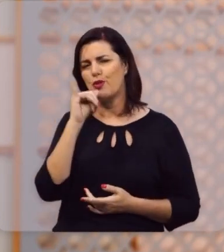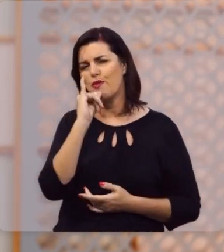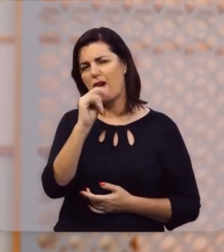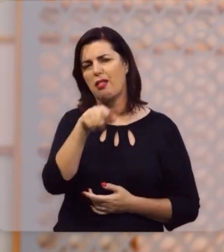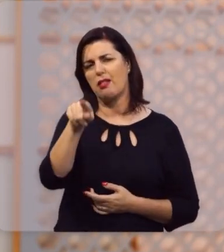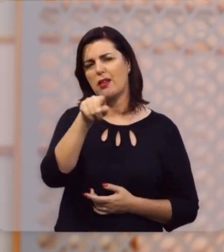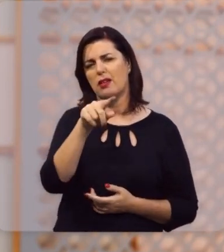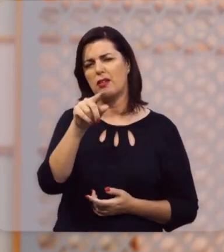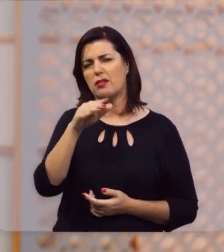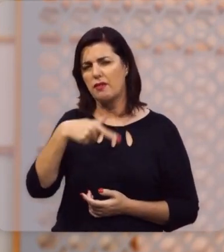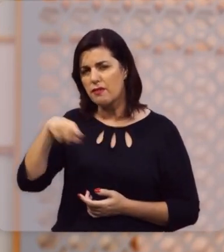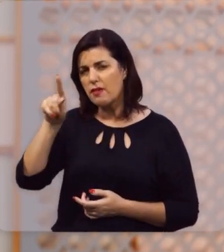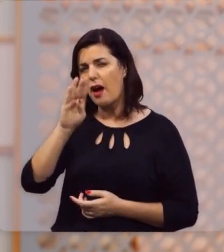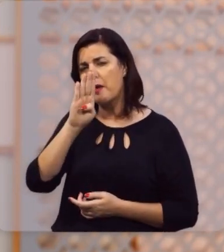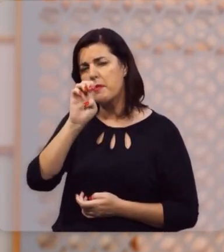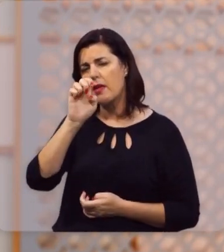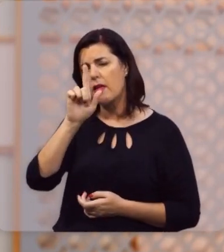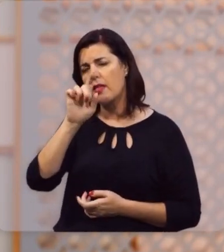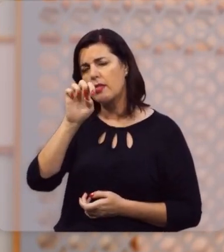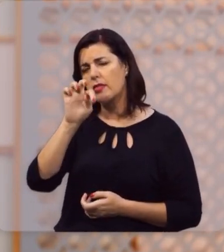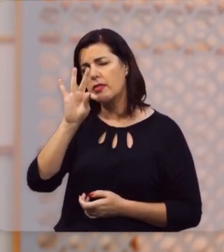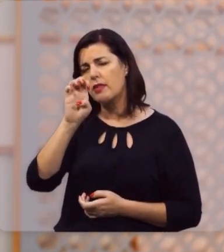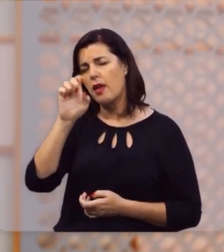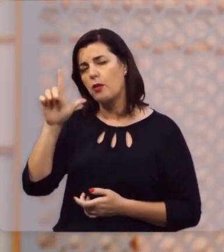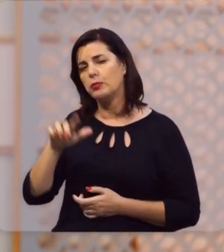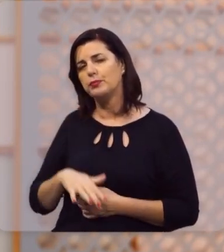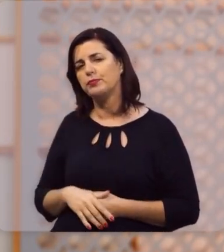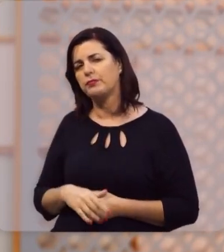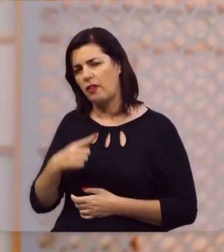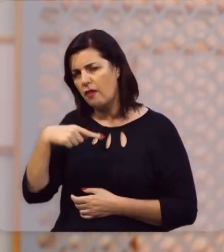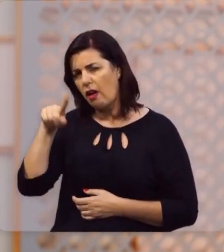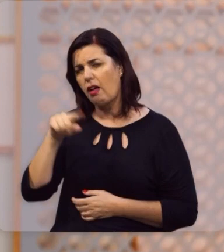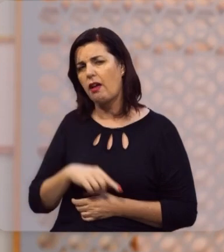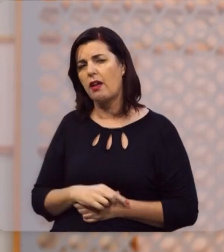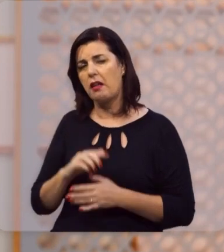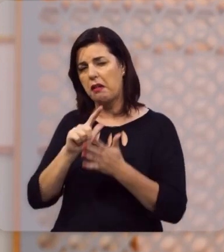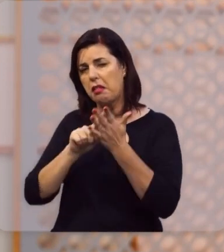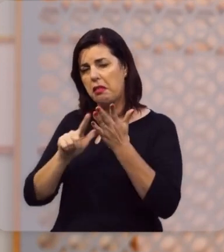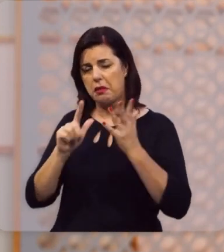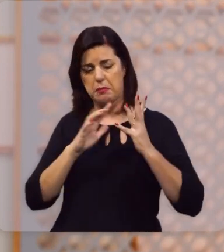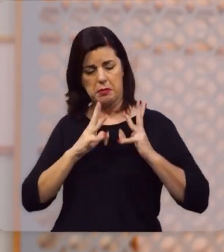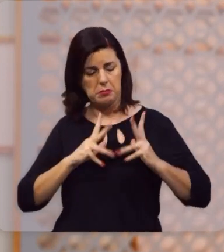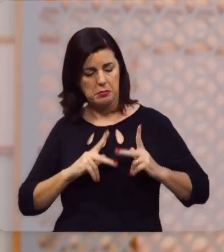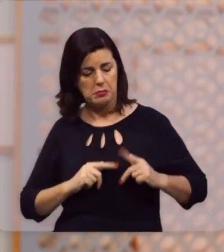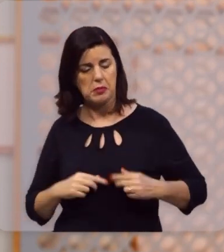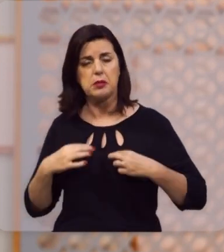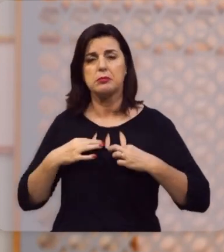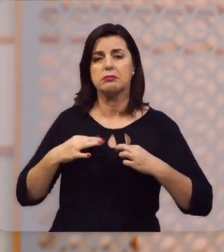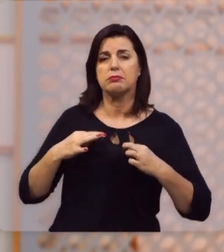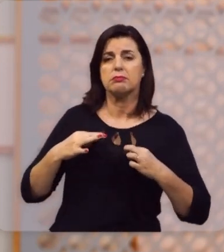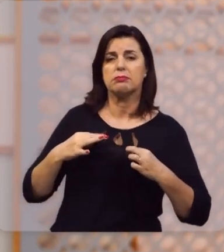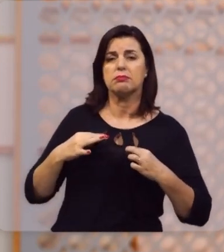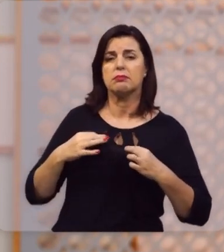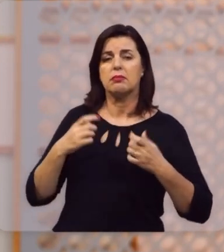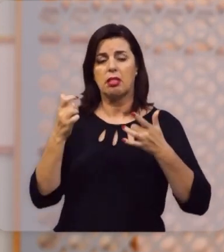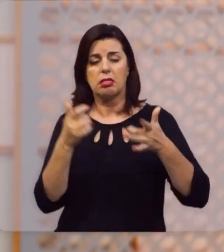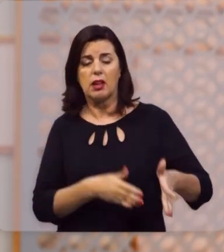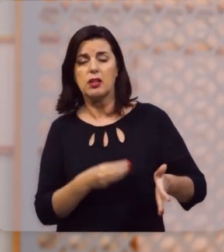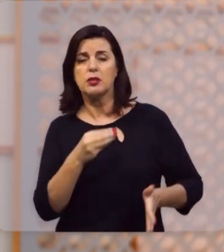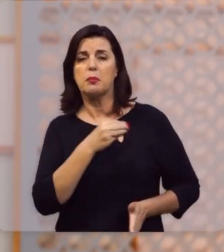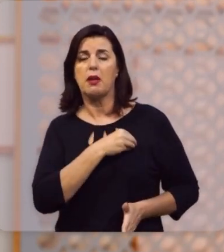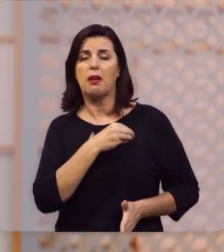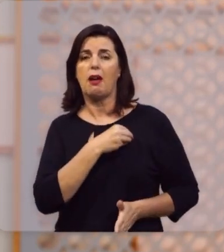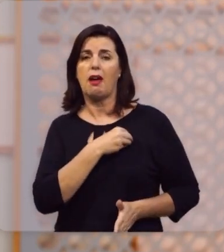o Senhor está dizendo a você, suba para Betel, suba para Betel, limpe as mãos, purifique as vestes,